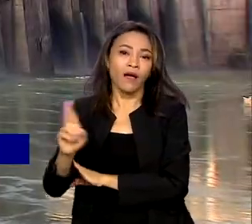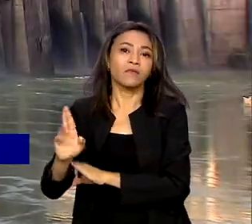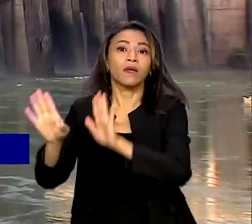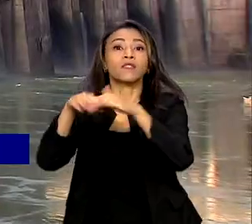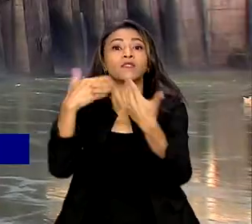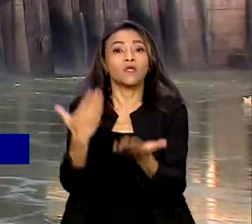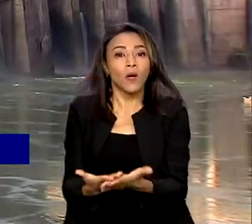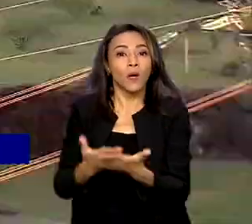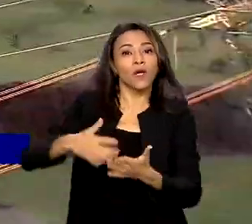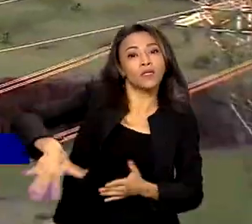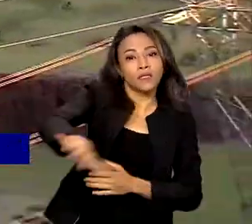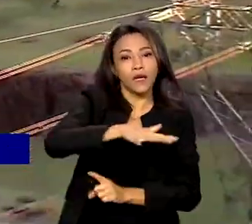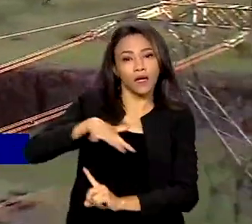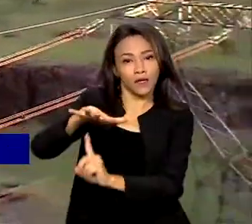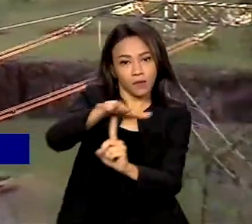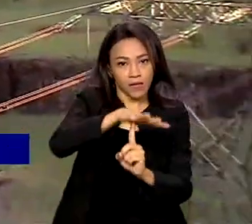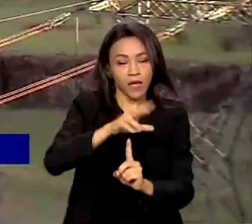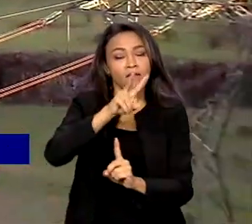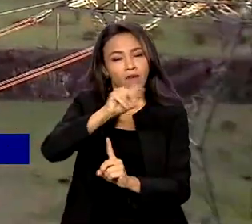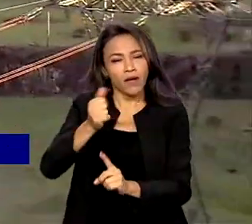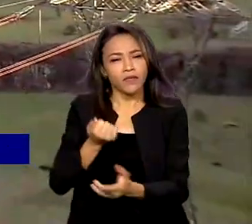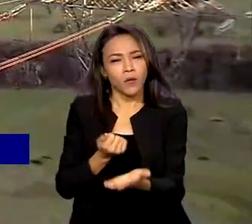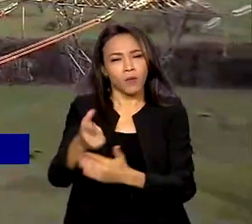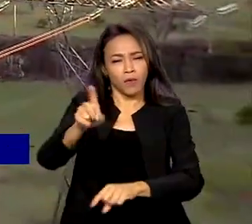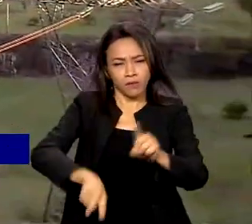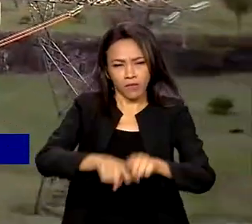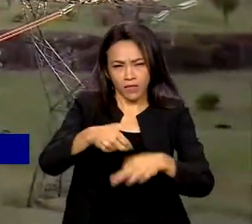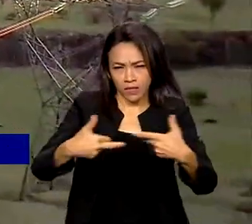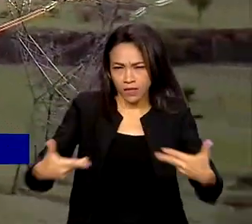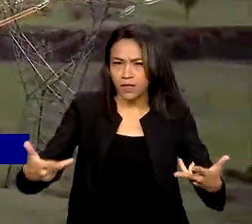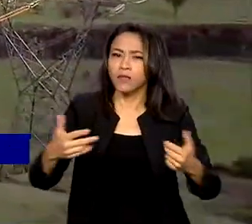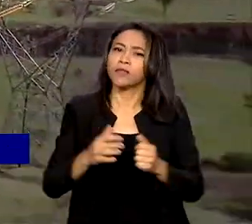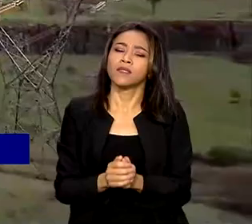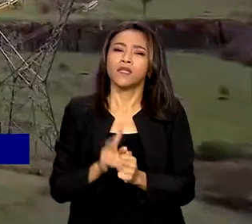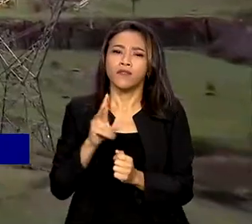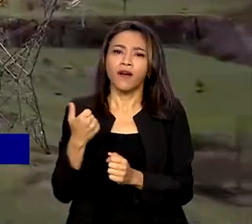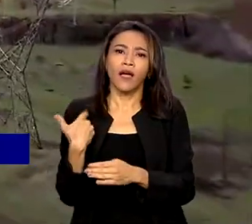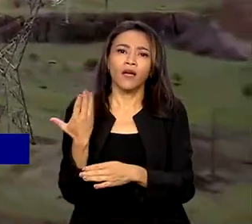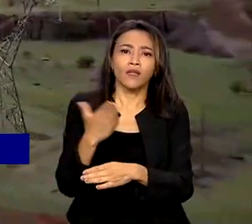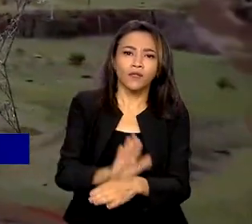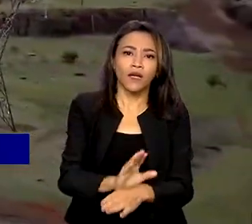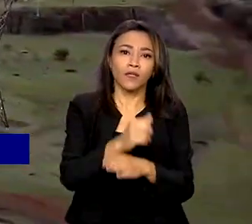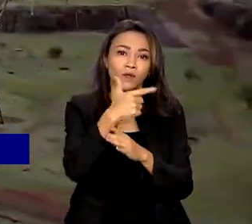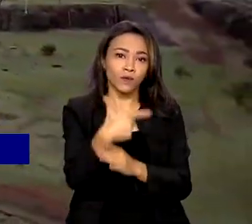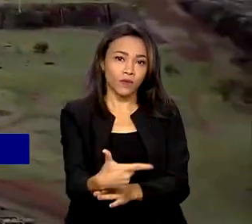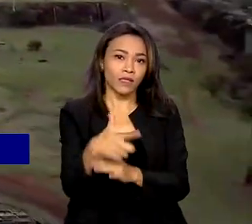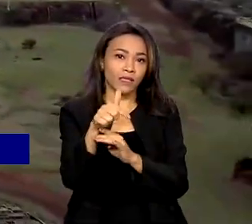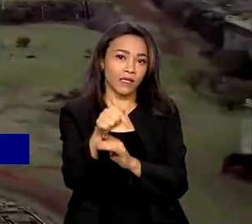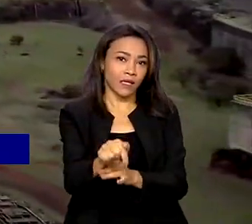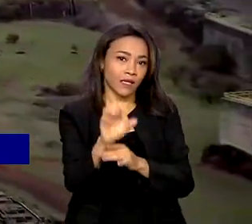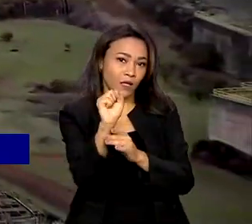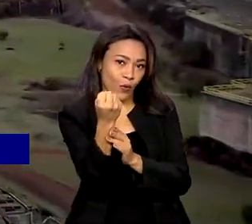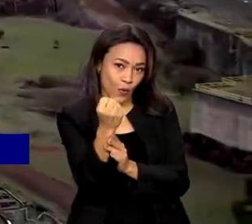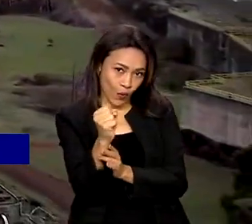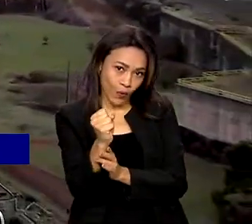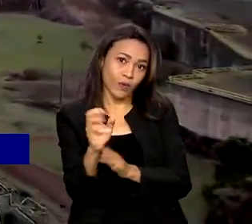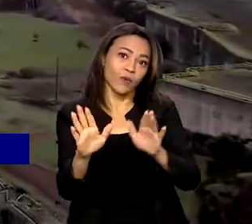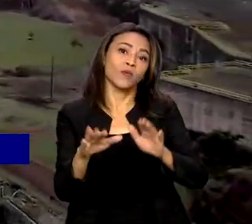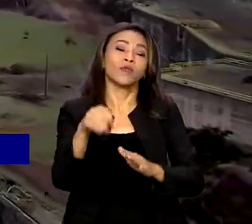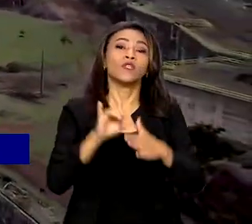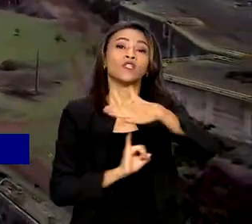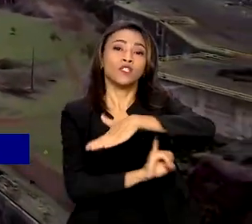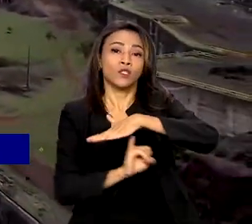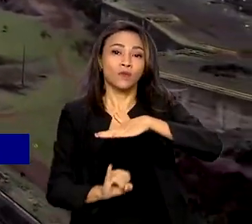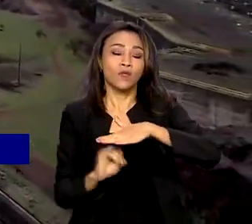recurso será utilizado na compra de equipamentos imobiliários e devem atender 278 instituições, atingindo